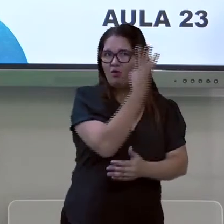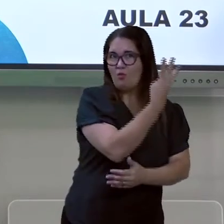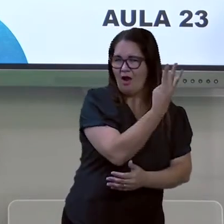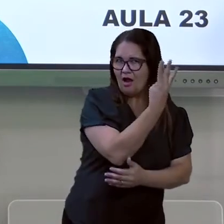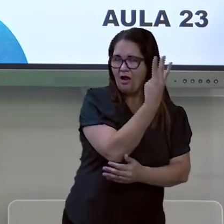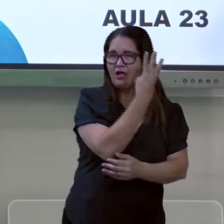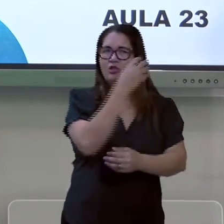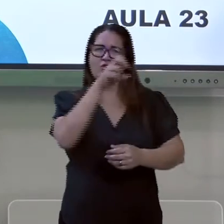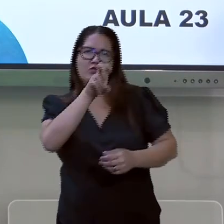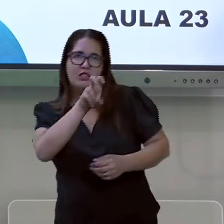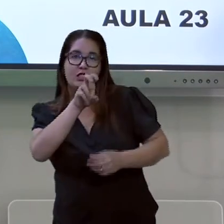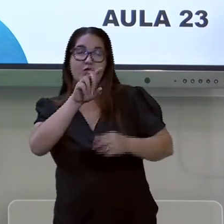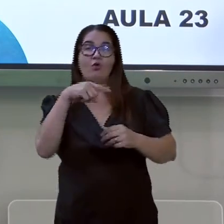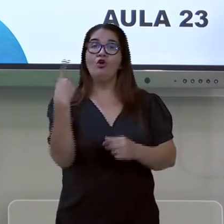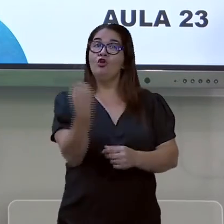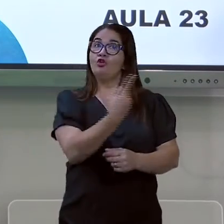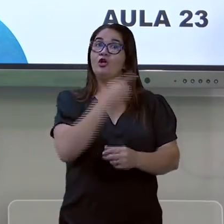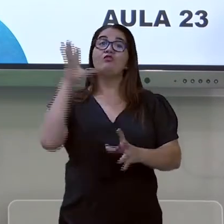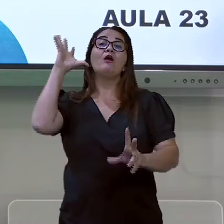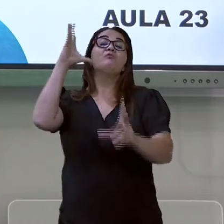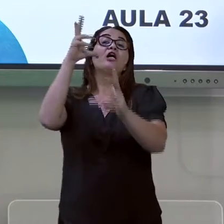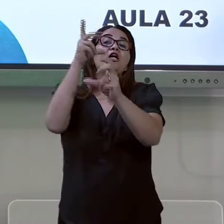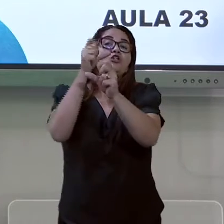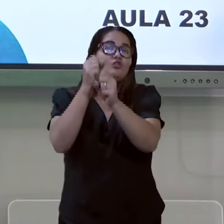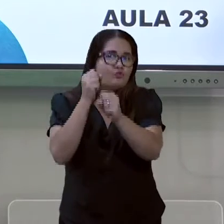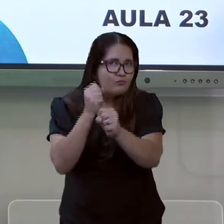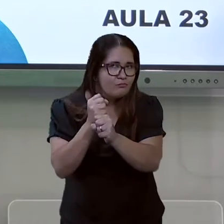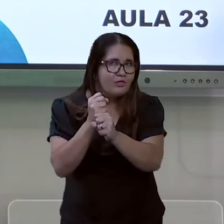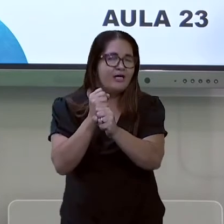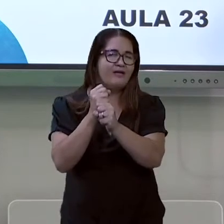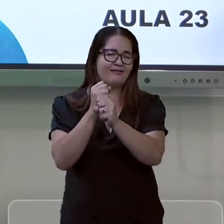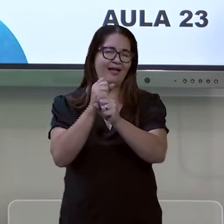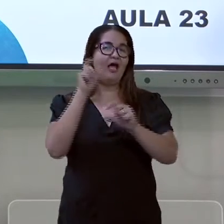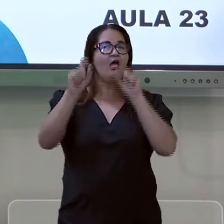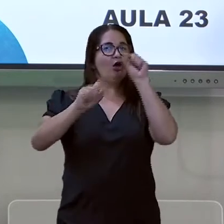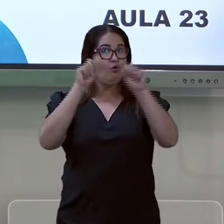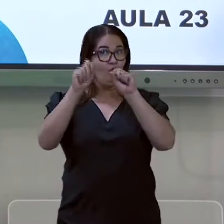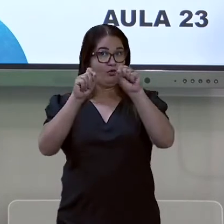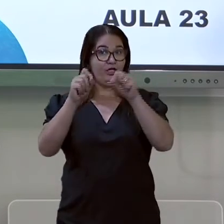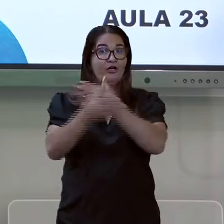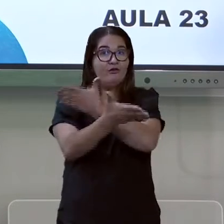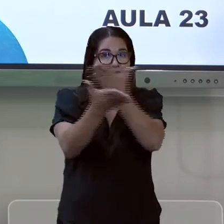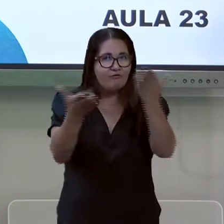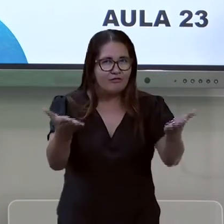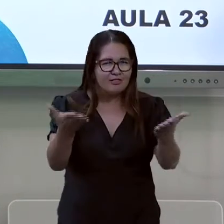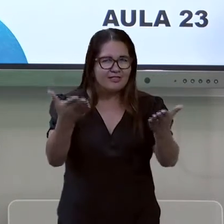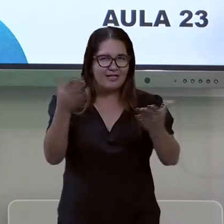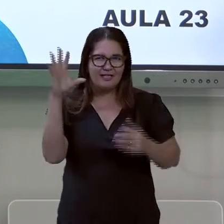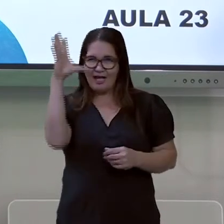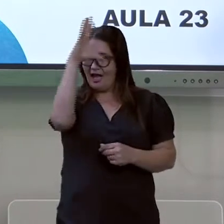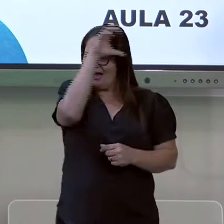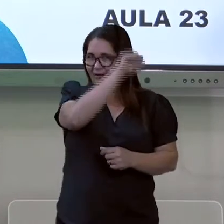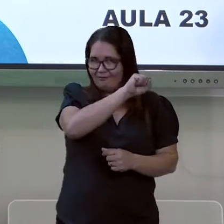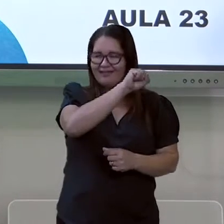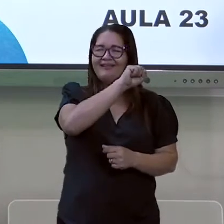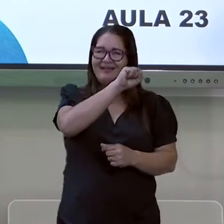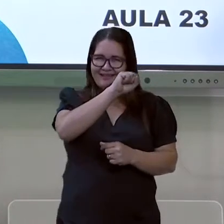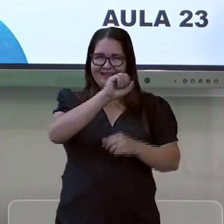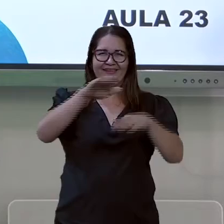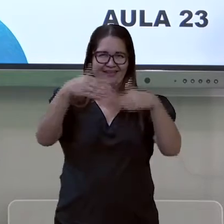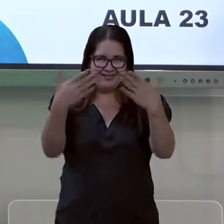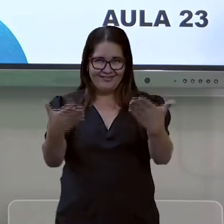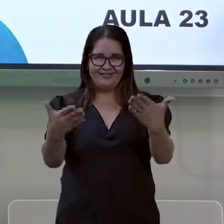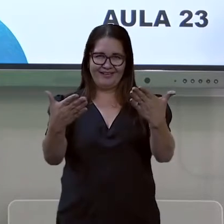a avaliação do seu conhecimento, hein? Eu sei que está todo mundo curioso aí para que chegue essa